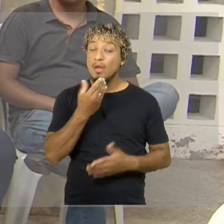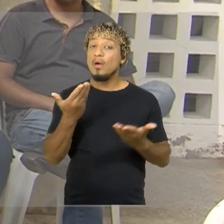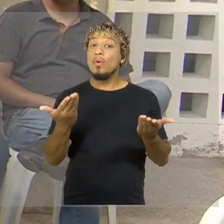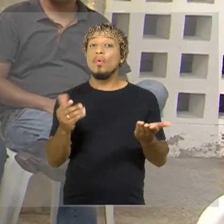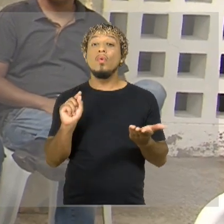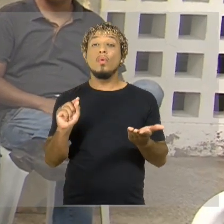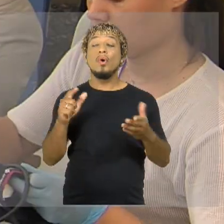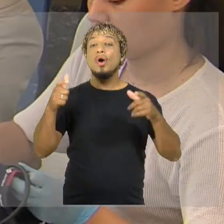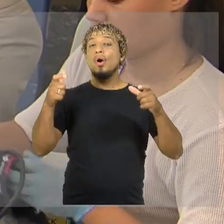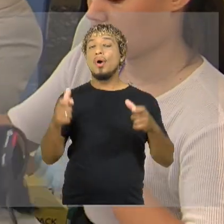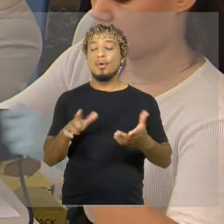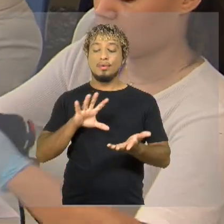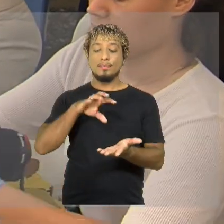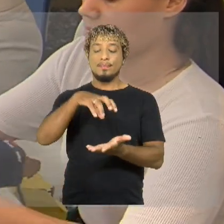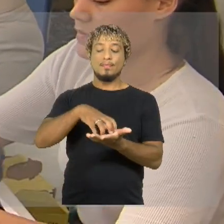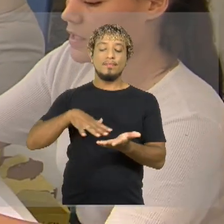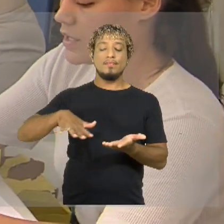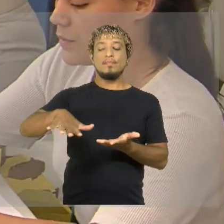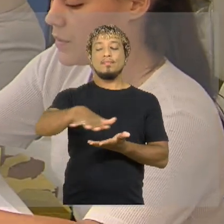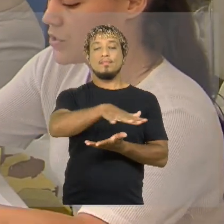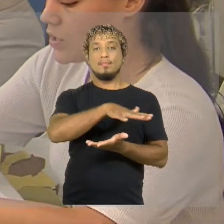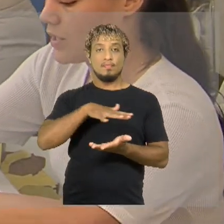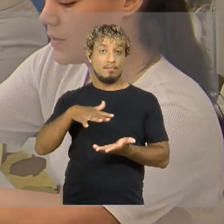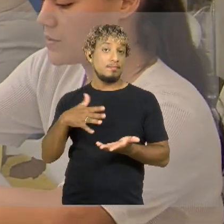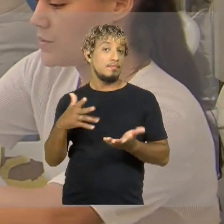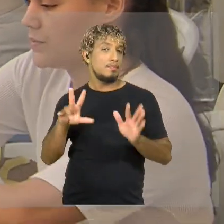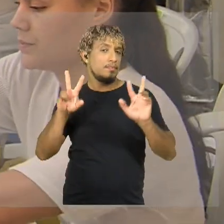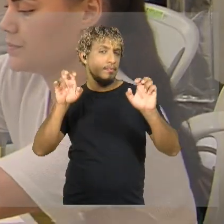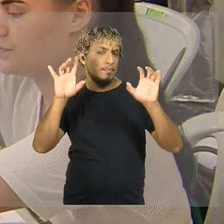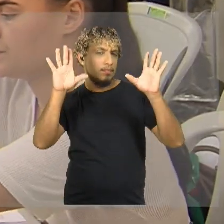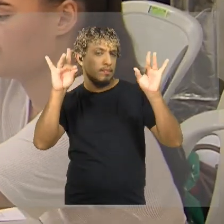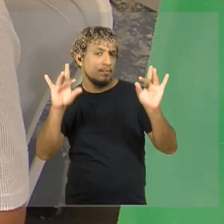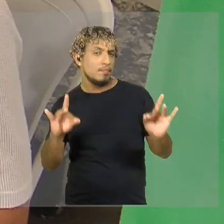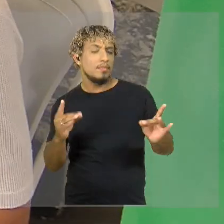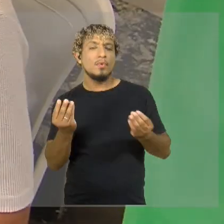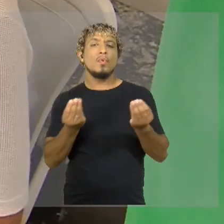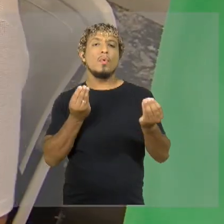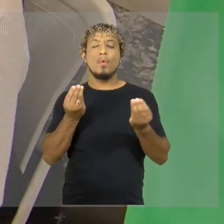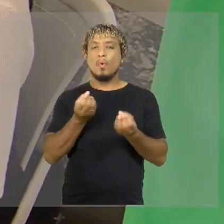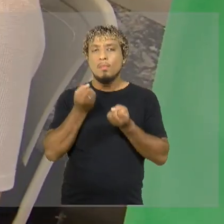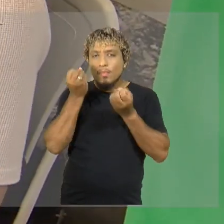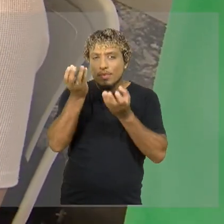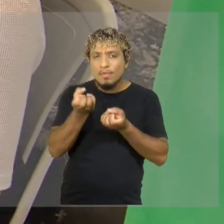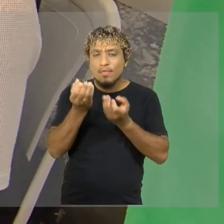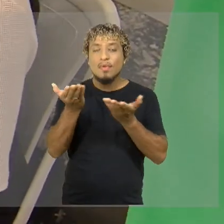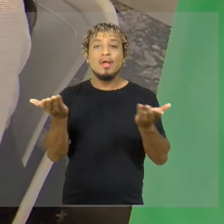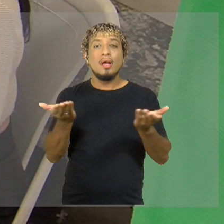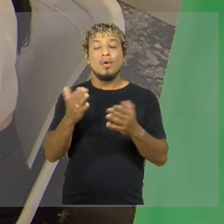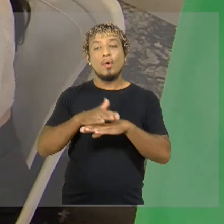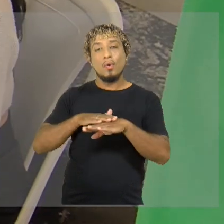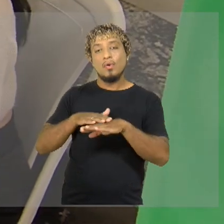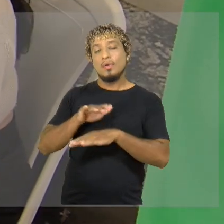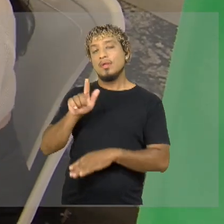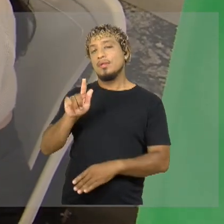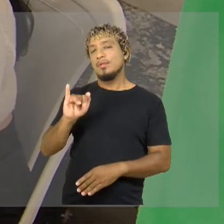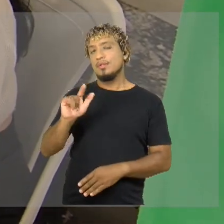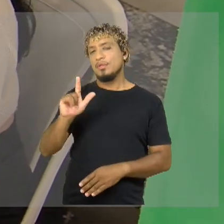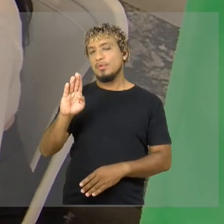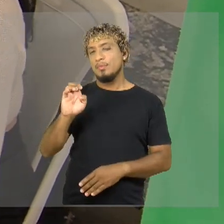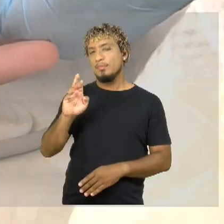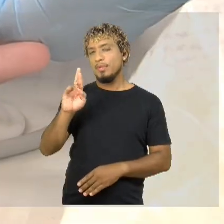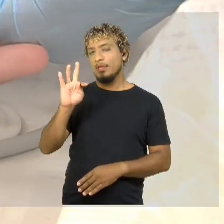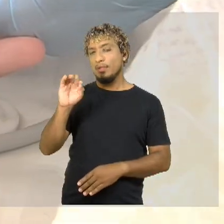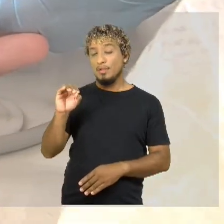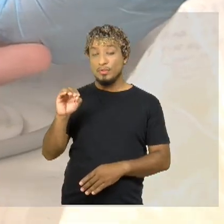UFMA, no prédio do Castelão. Para saber mais detalhes sobre o que está sendo ofertado, eu converso agora com Gilberto Lopes, médico da Semus.